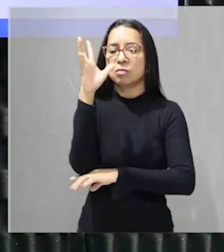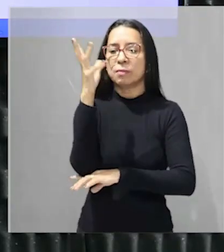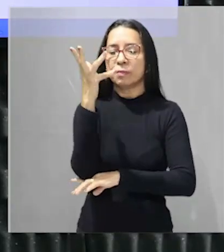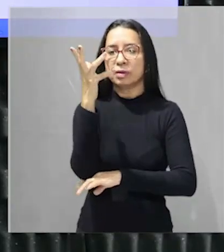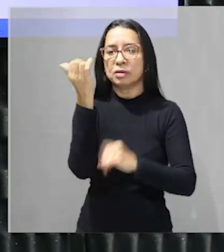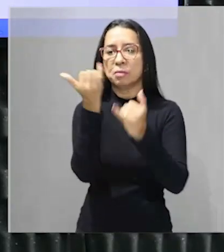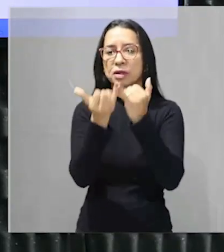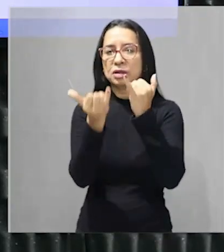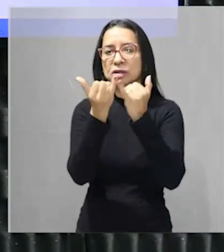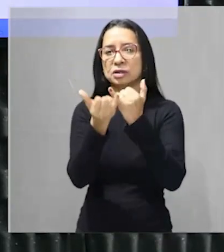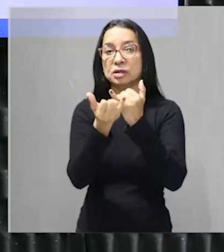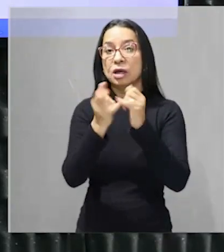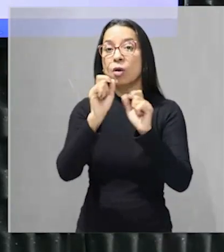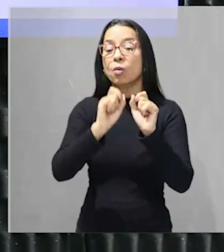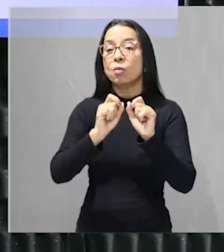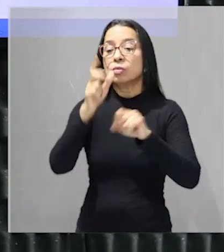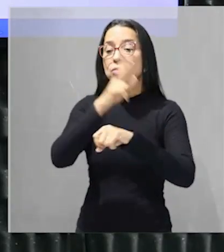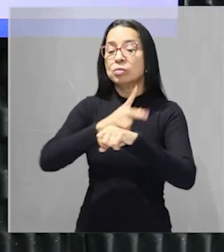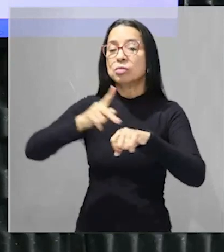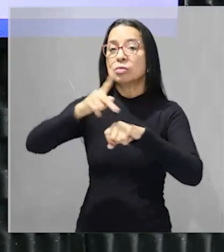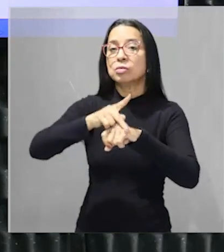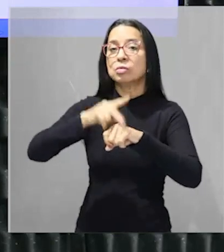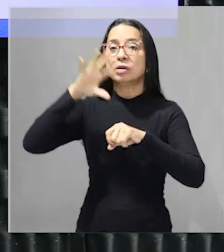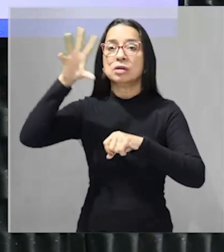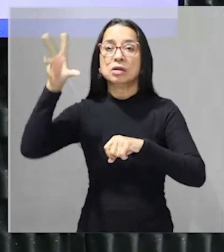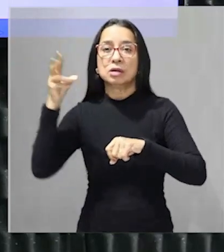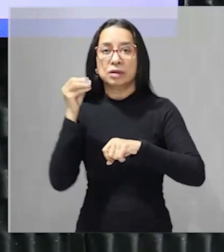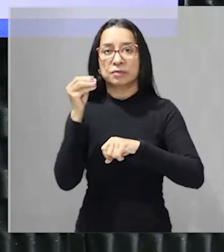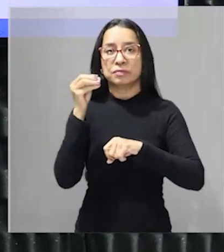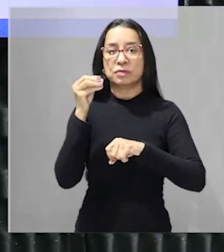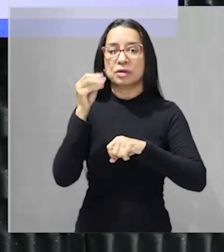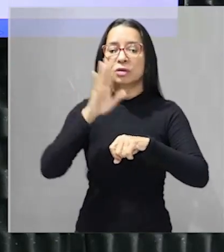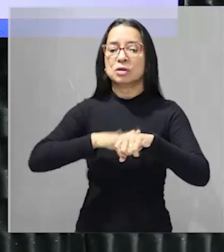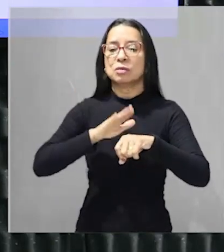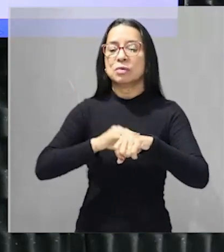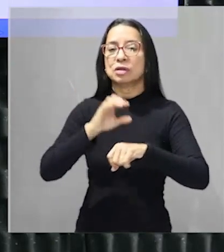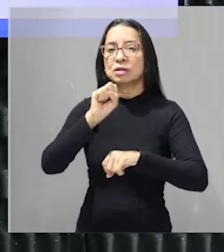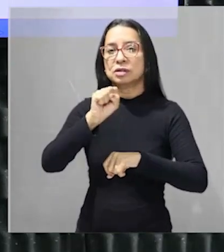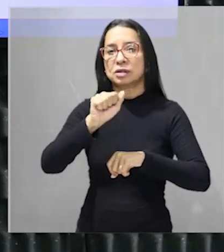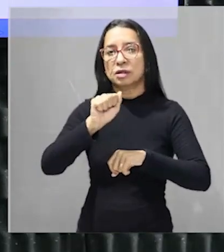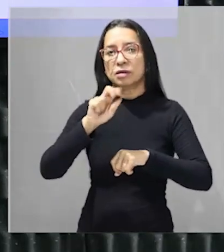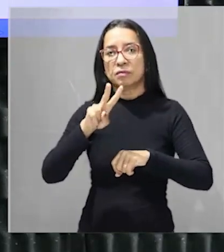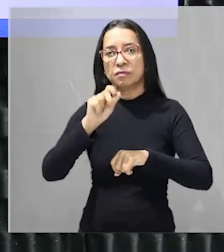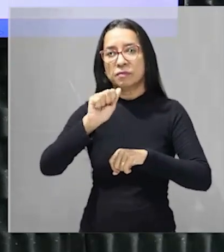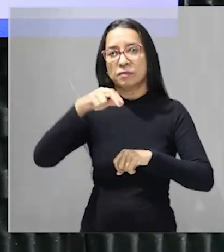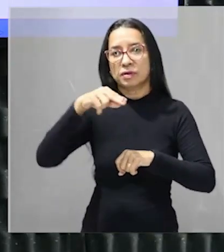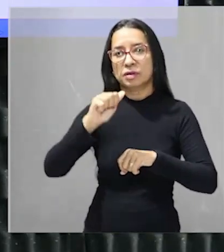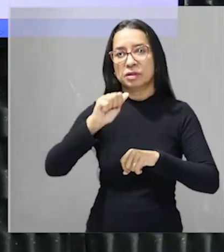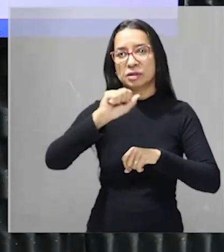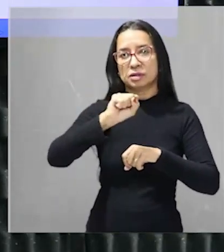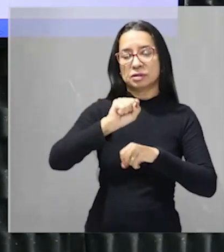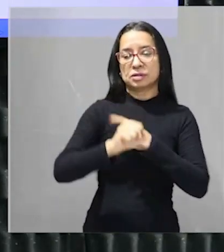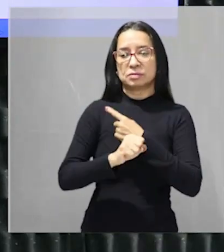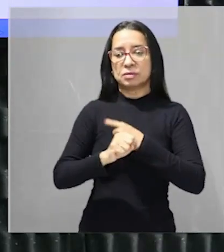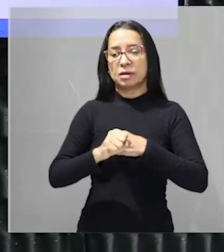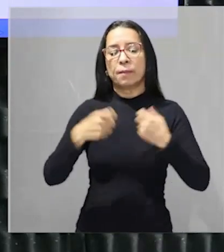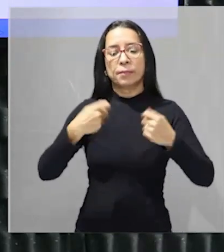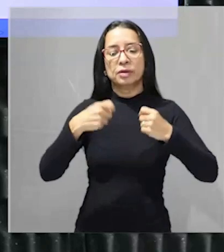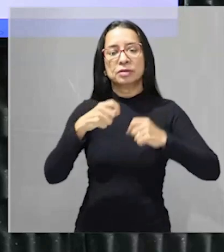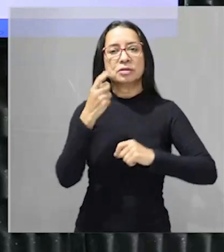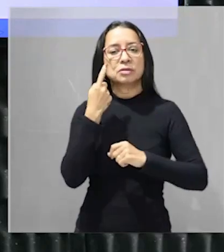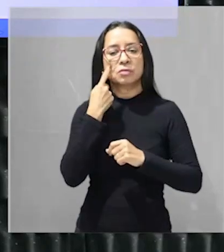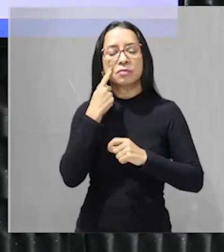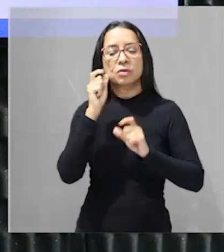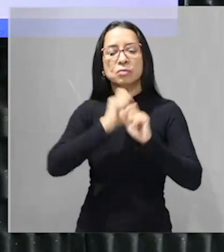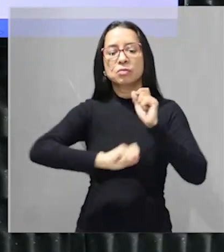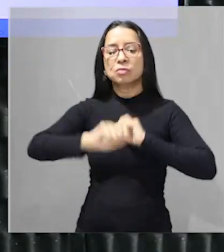África que são as chamadas savanas beleza? então a gente rapidamente identificou as características desse domínio agora eu preciso ver o que o texto vai